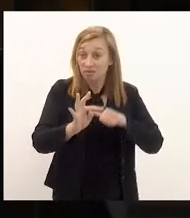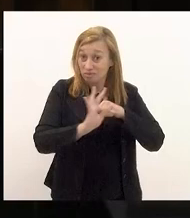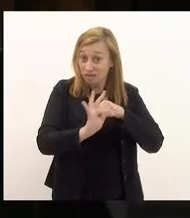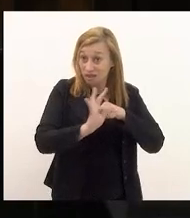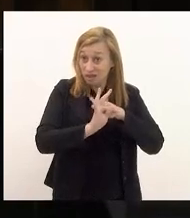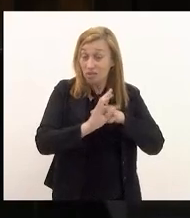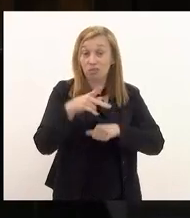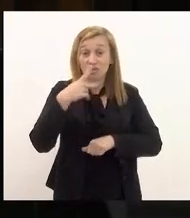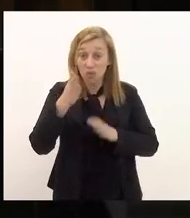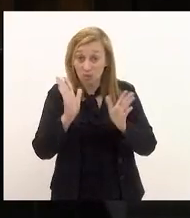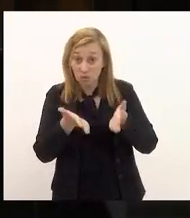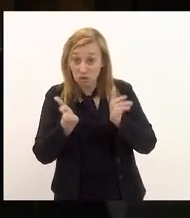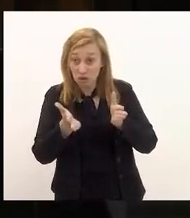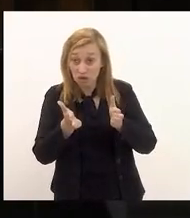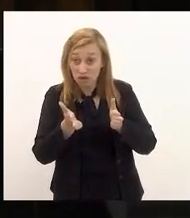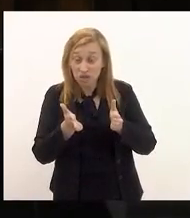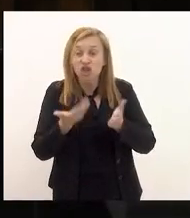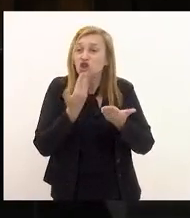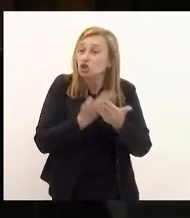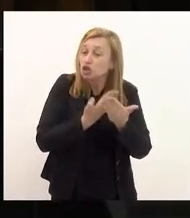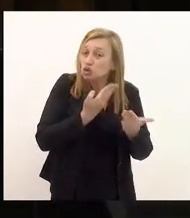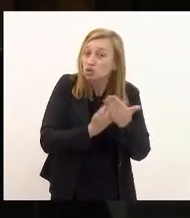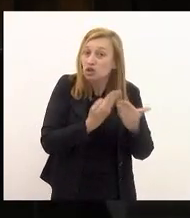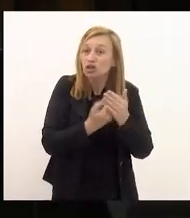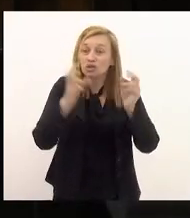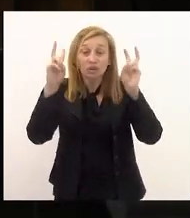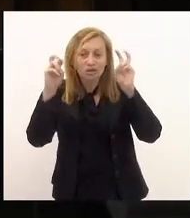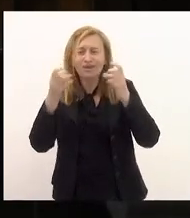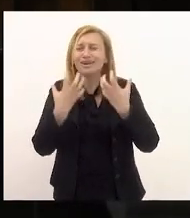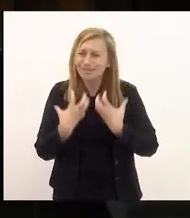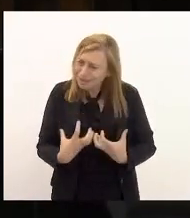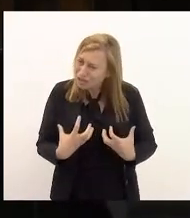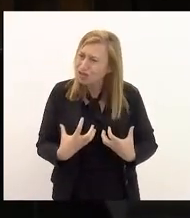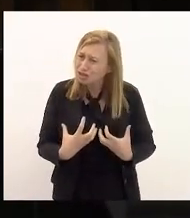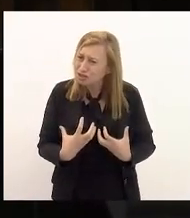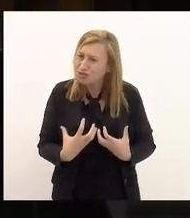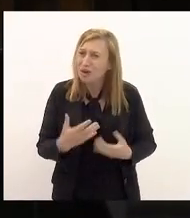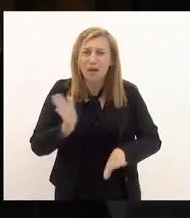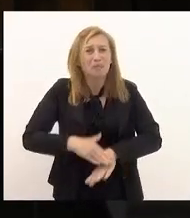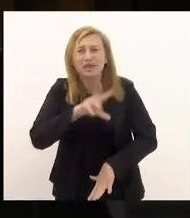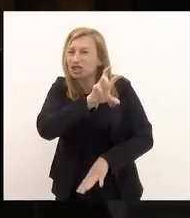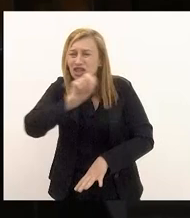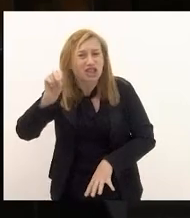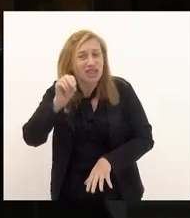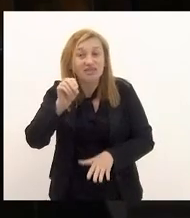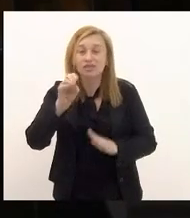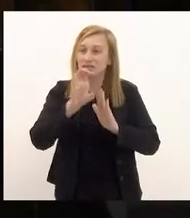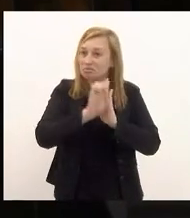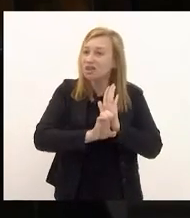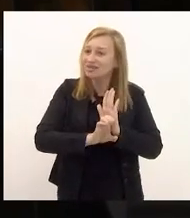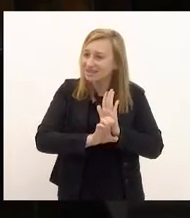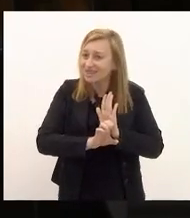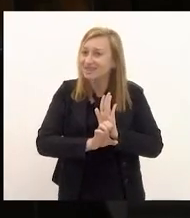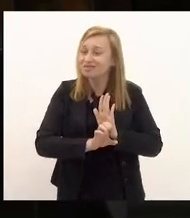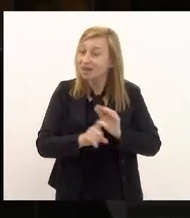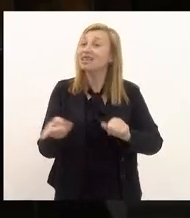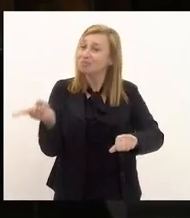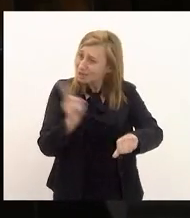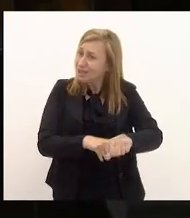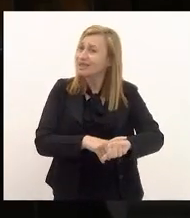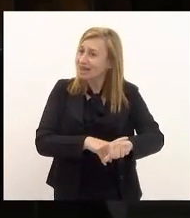como trouxe hoje estudando a matéria é cansativo são mais de 500 emendas demanda tempo